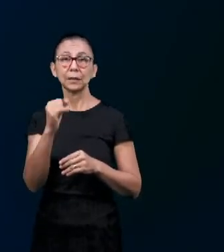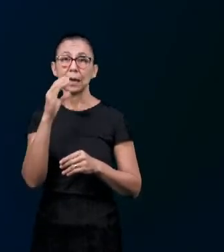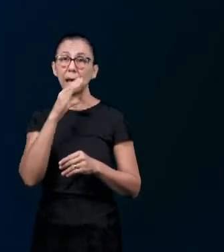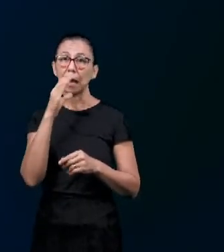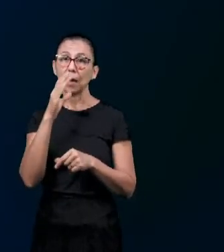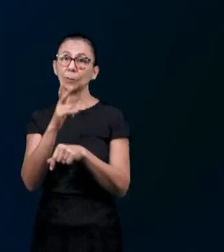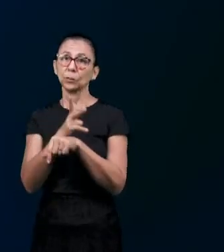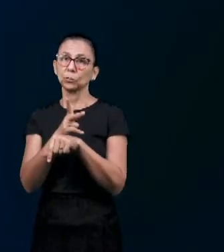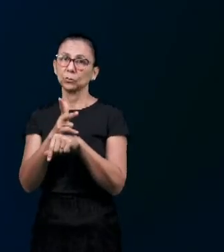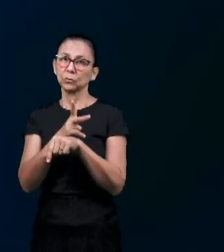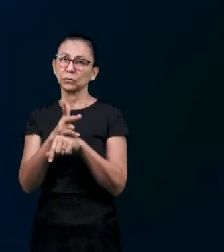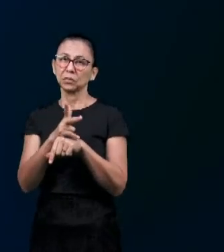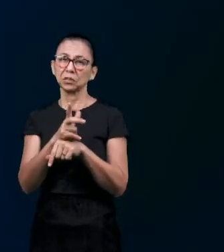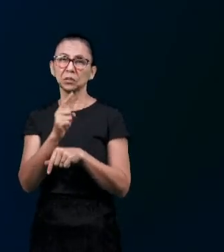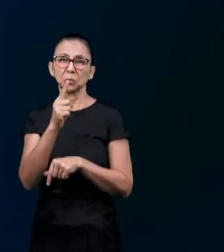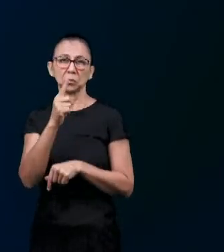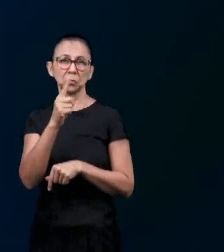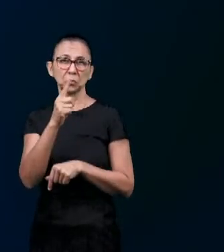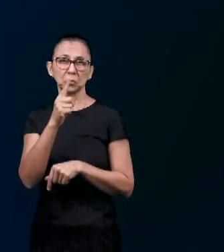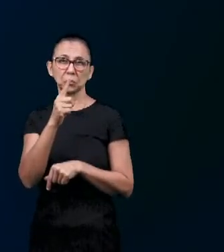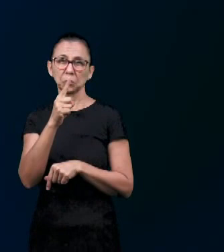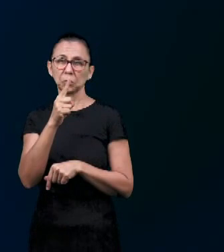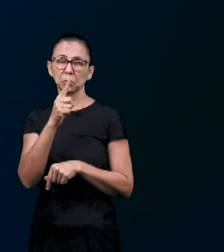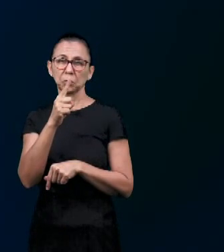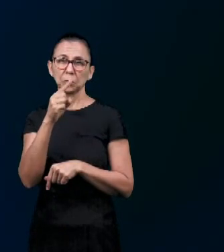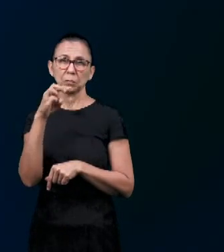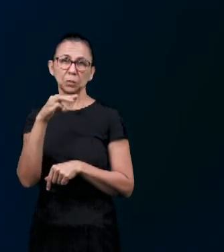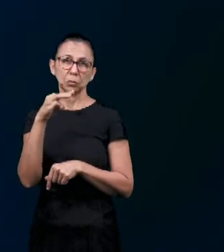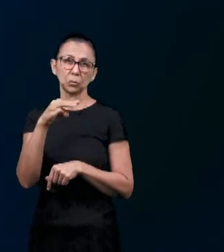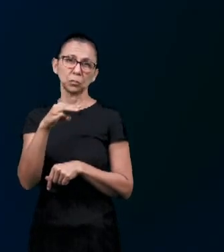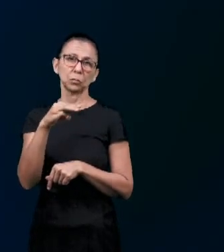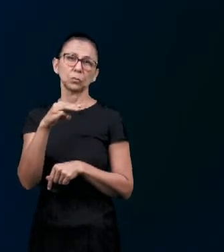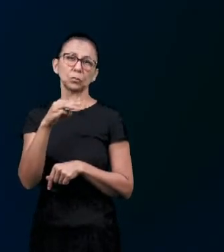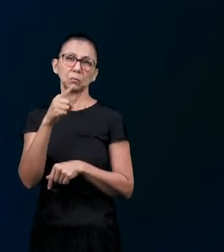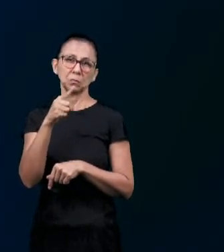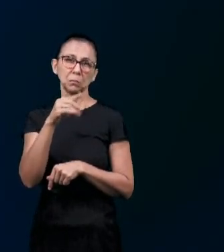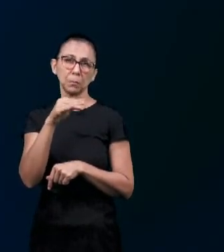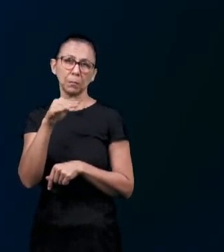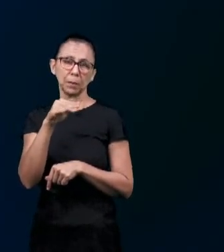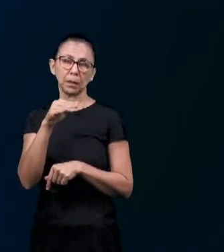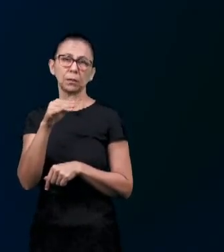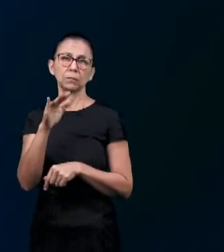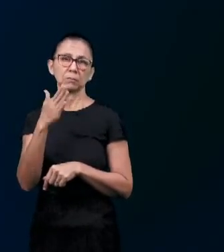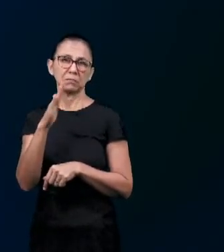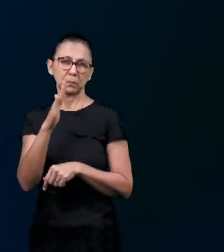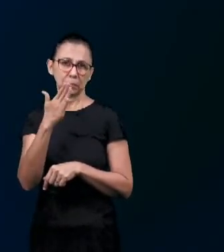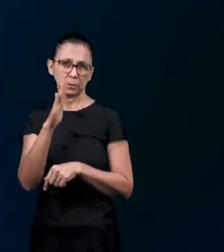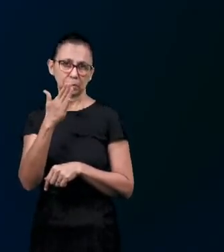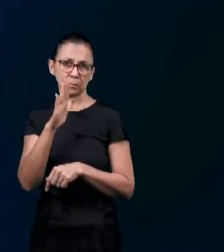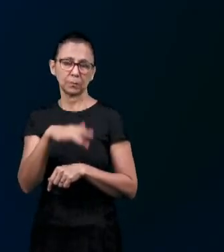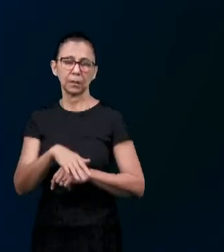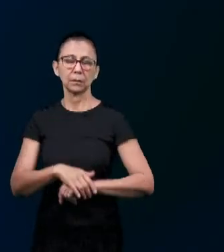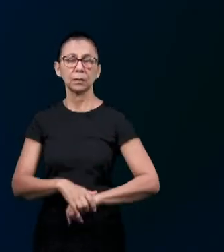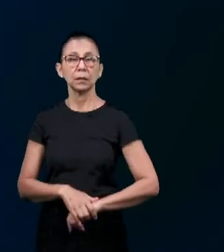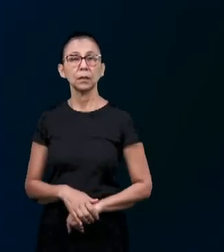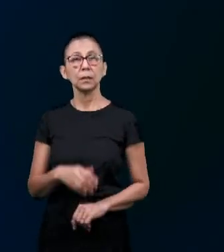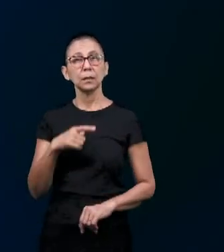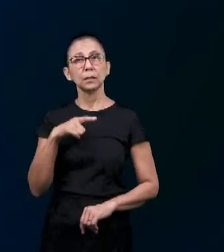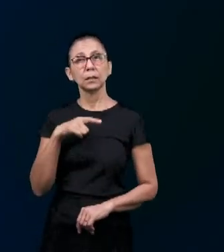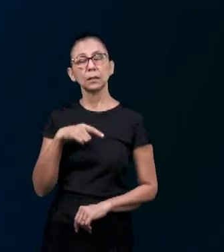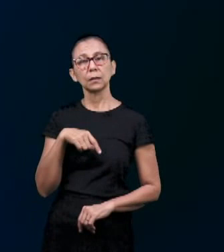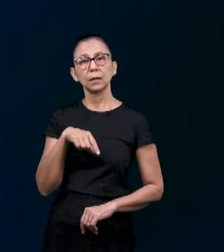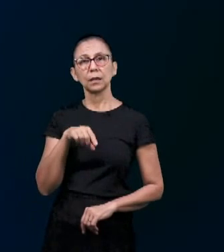minutos É o máximo Um e meio Dois minutos Mas os irmãos Devem continuar enviando Seus vídeos E enviem para o Contato Arroba